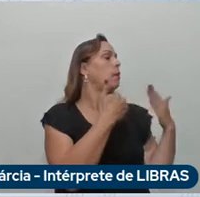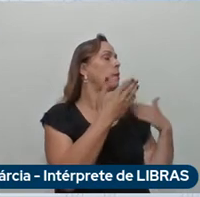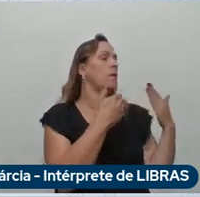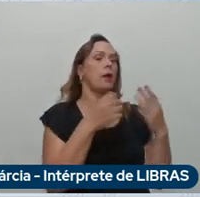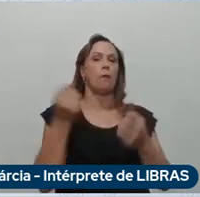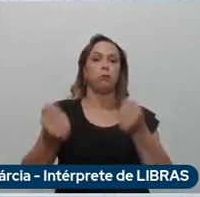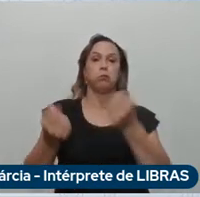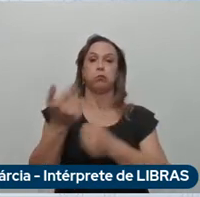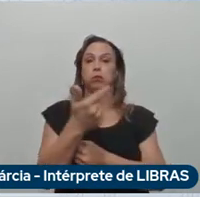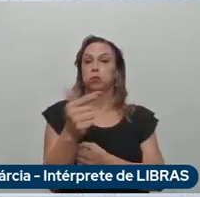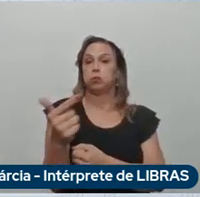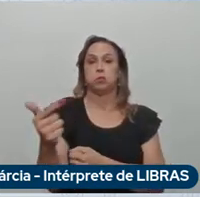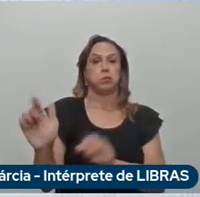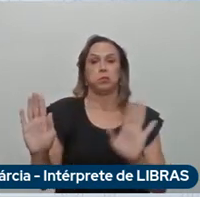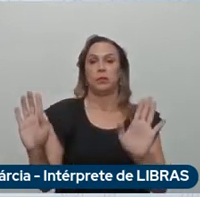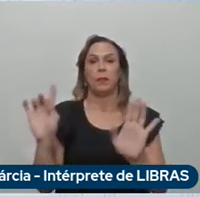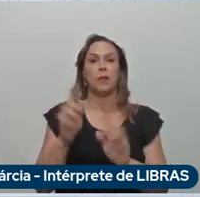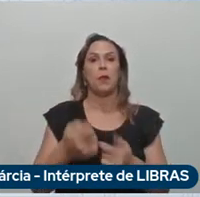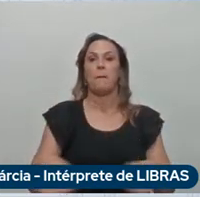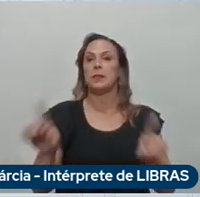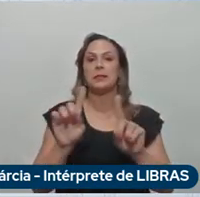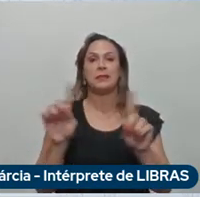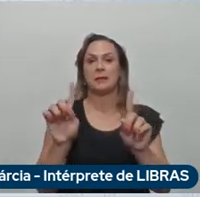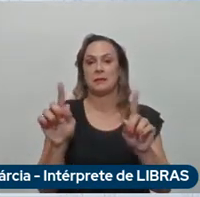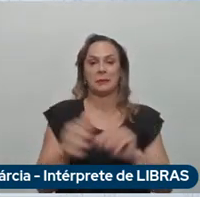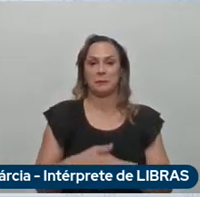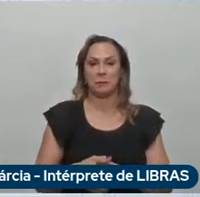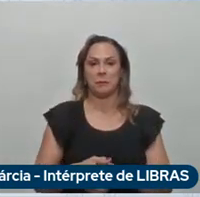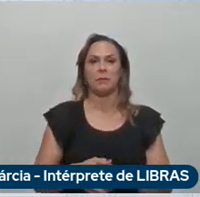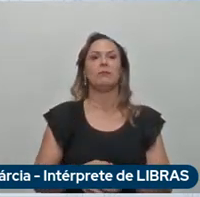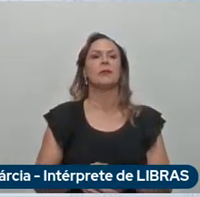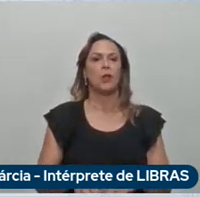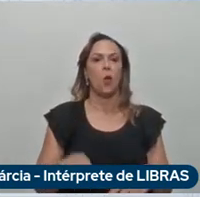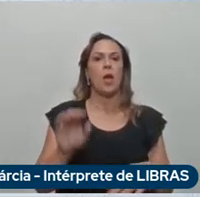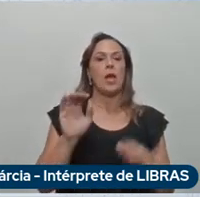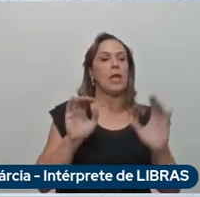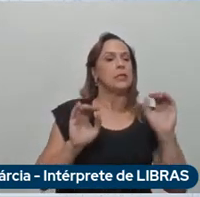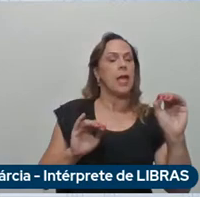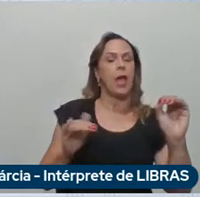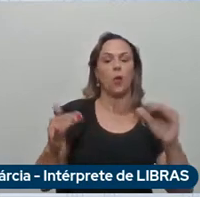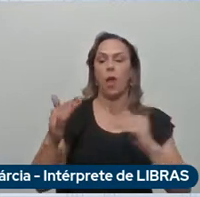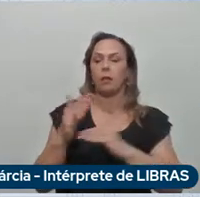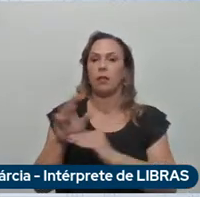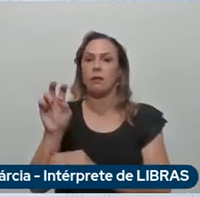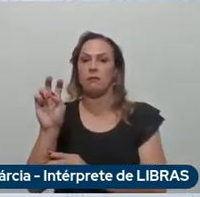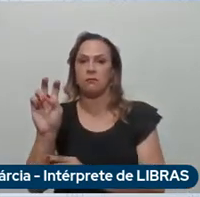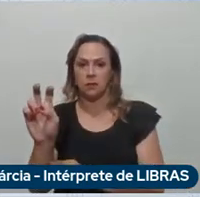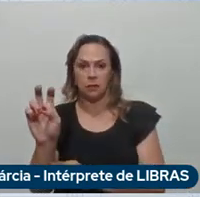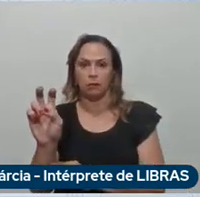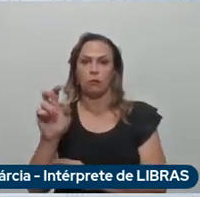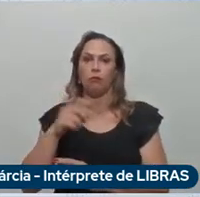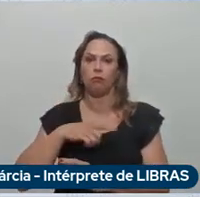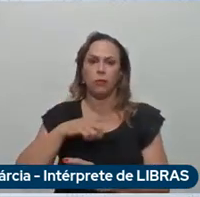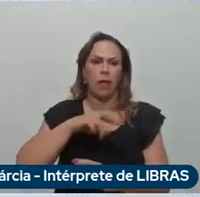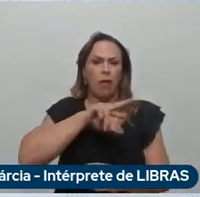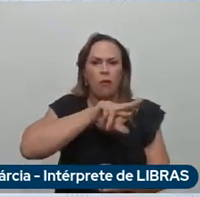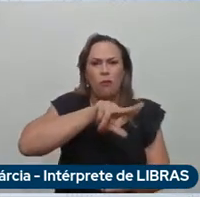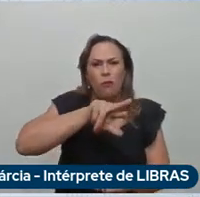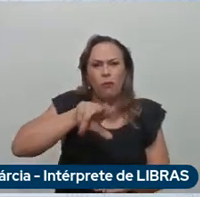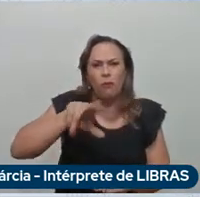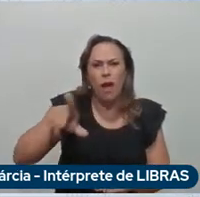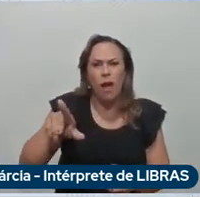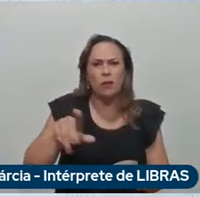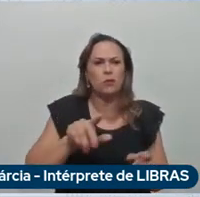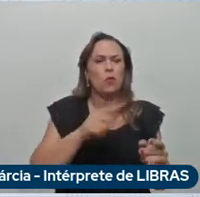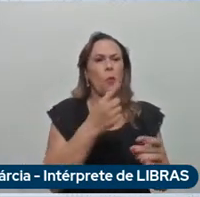salinha digamos assim móveis entre L0 e L5 tem uma série de níveis L1